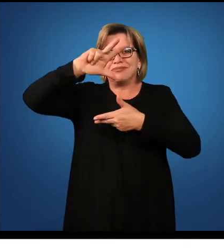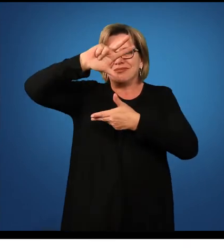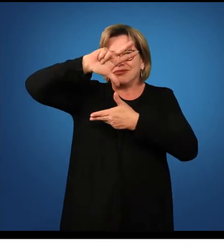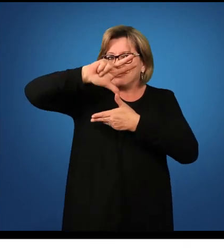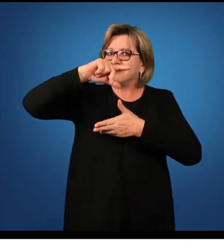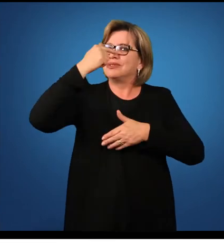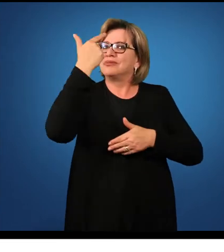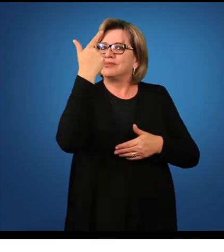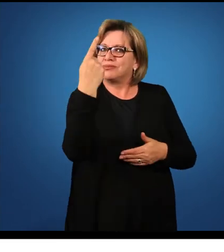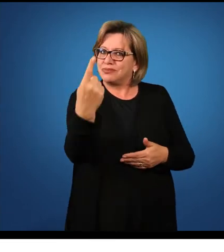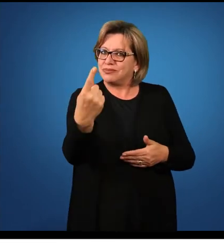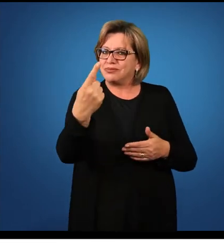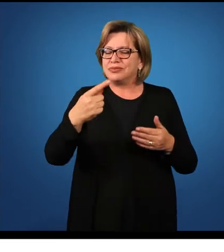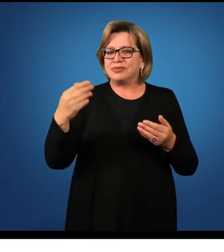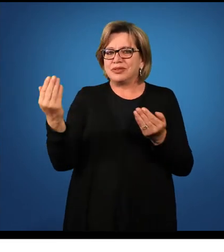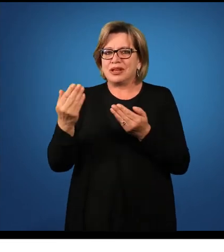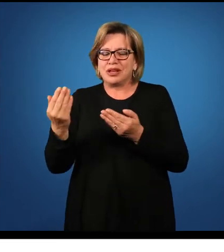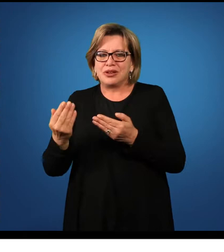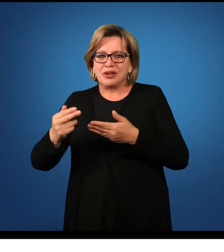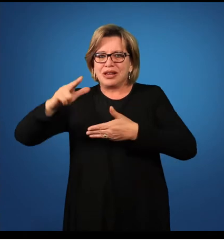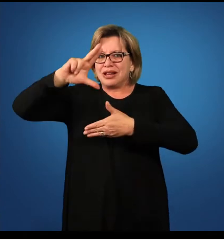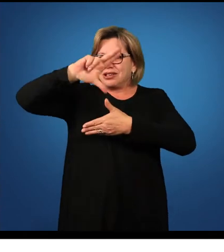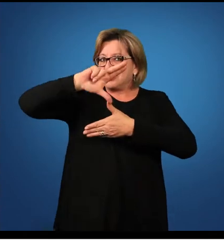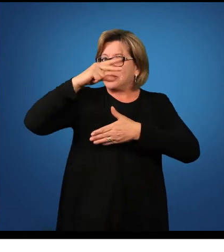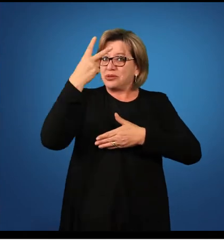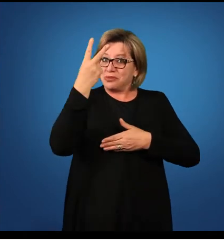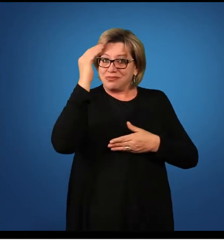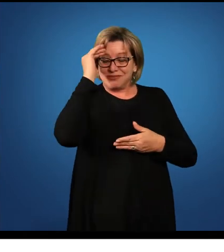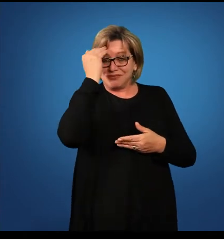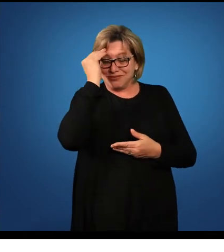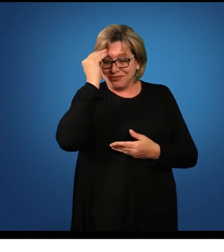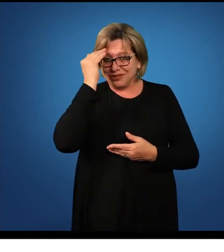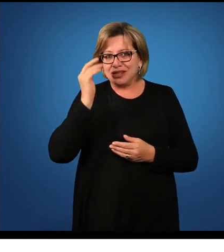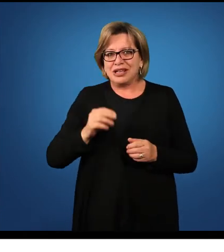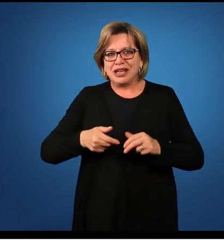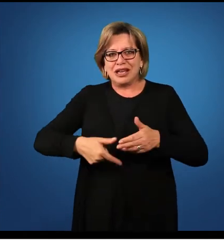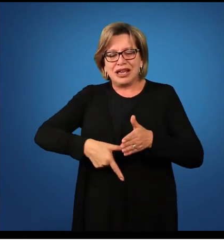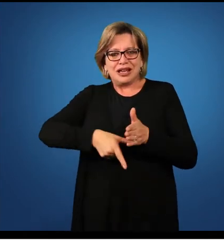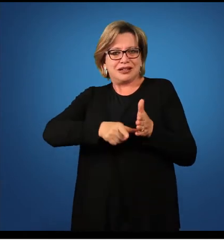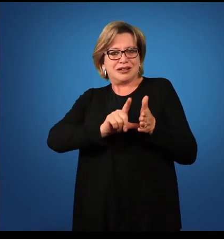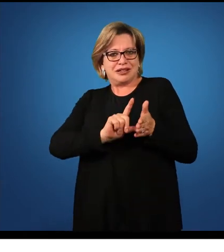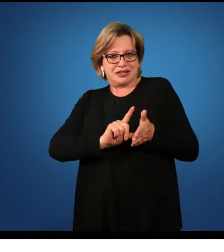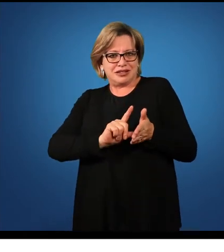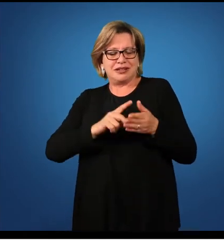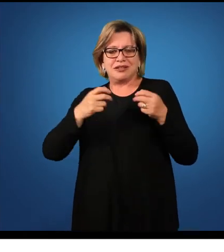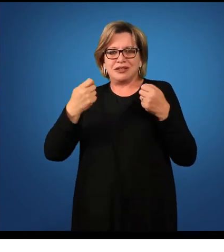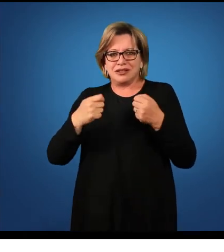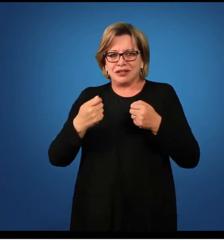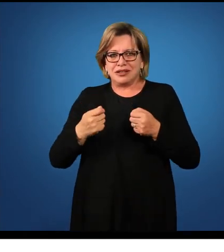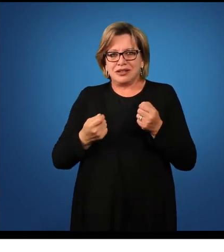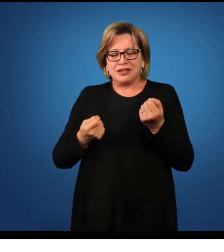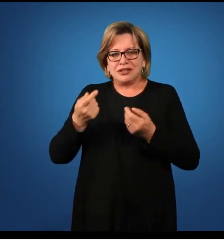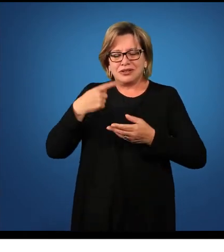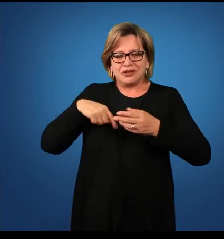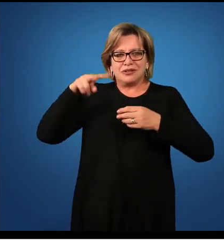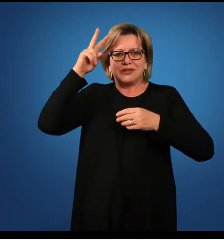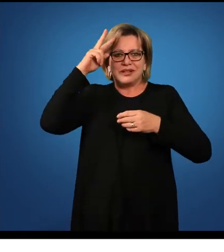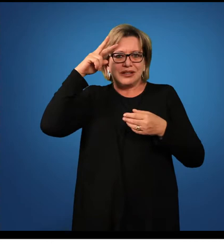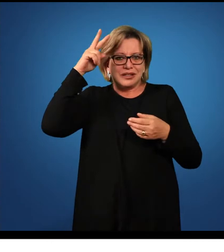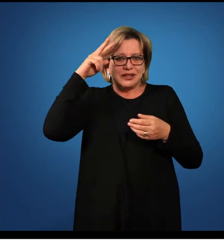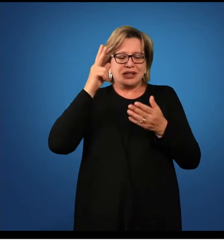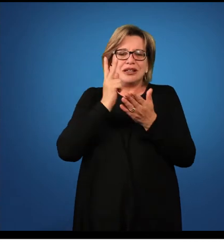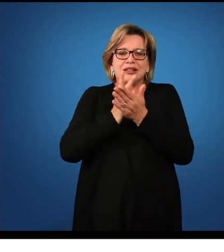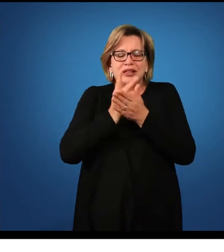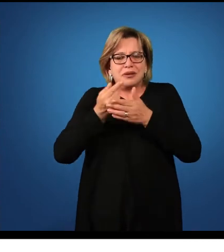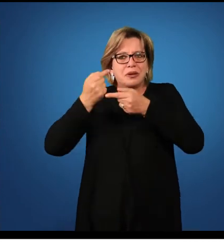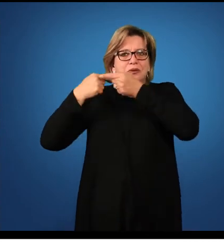nossa disciplina de latim 2. Antes, porém, eu preciso fazer umas retomadas, vou estar sempre